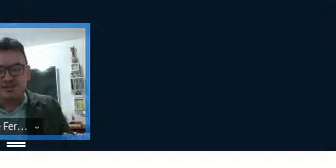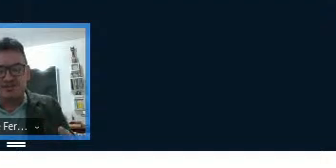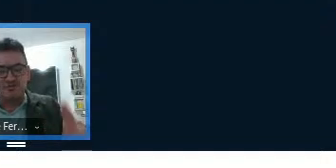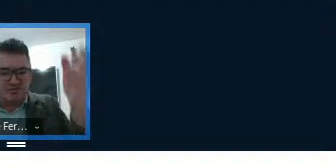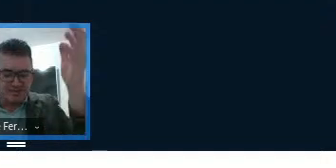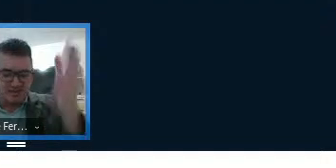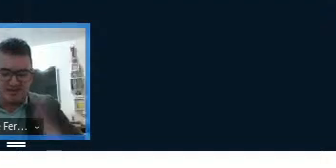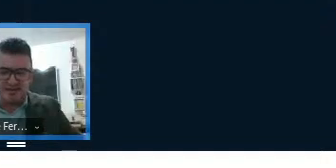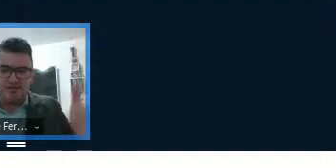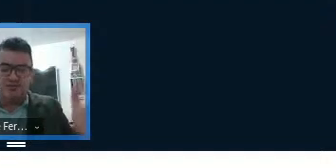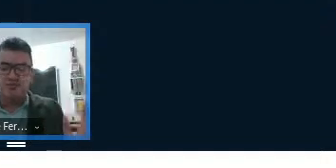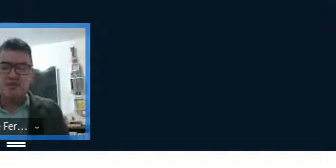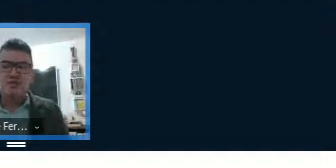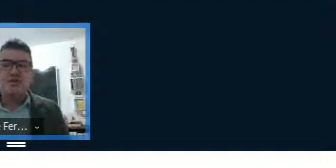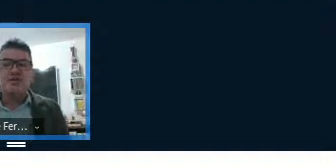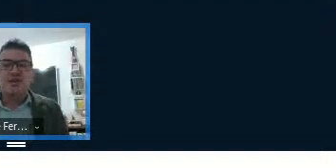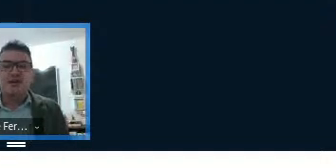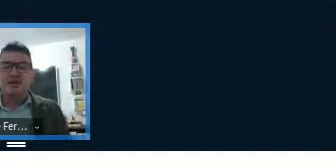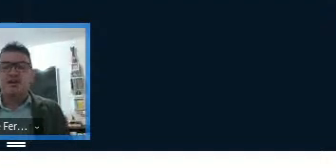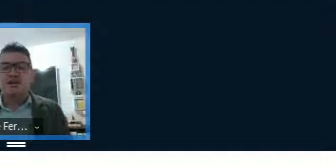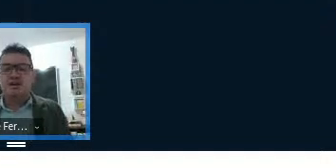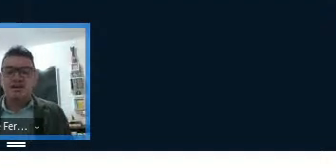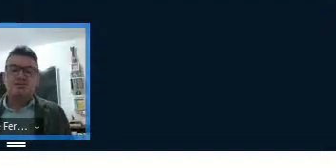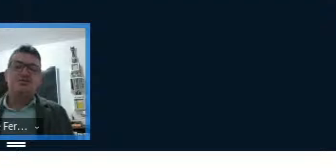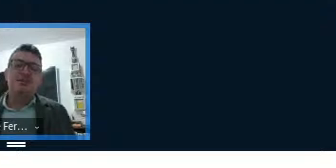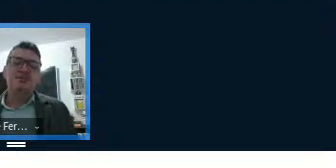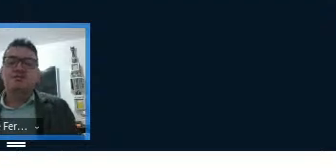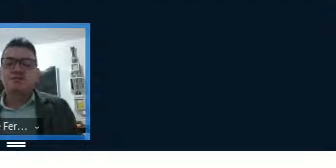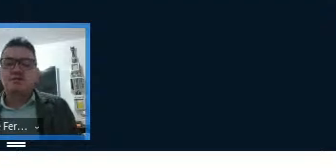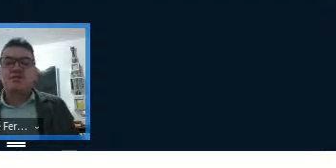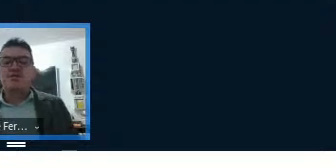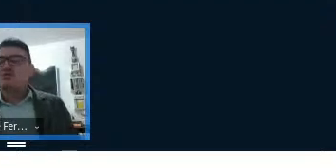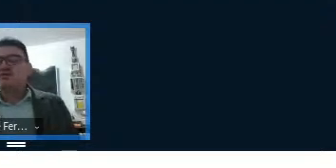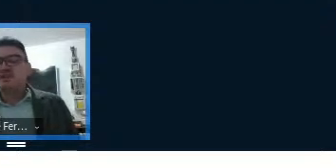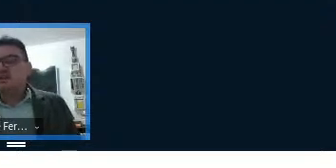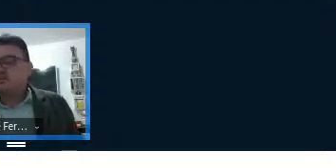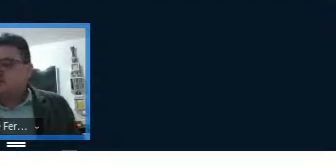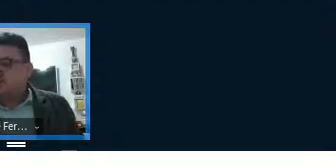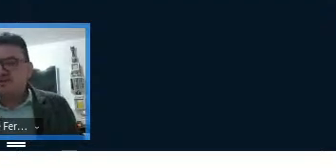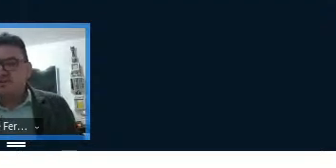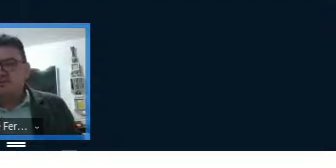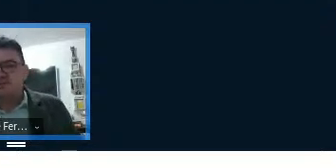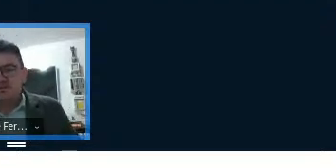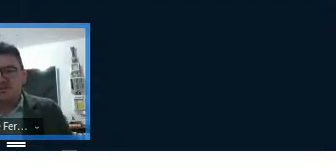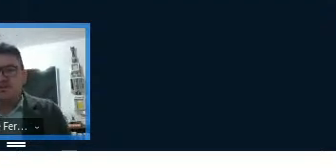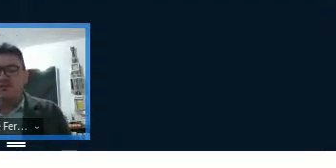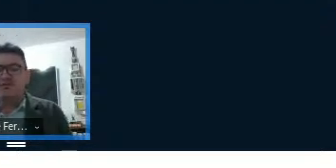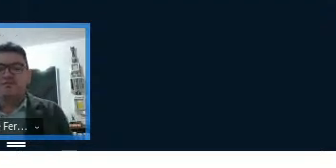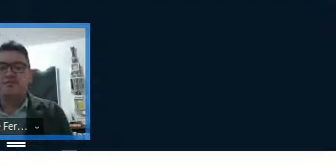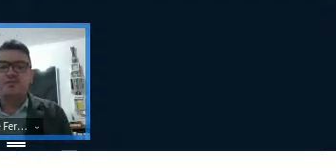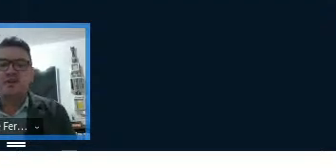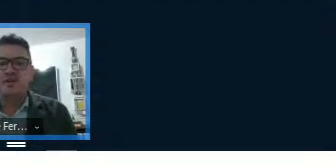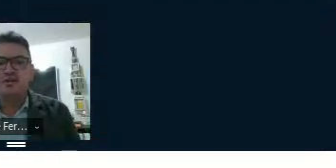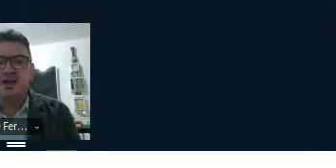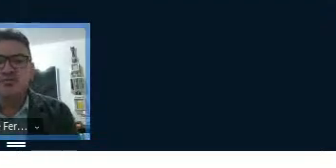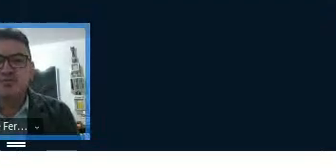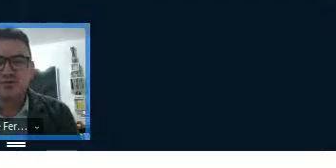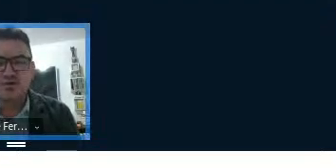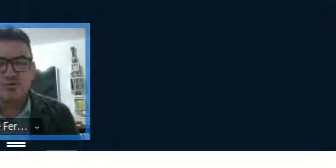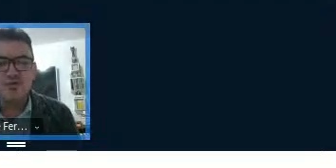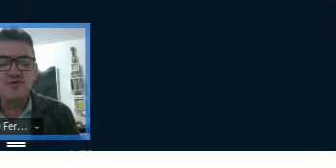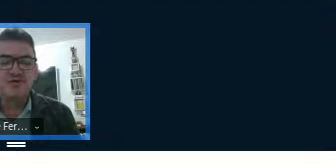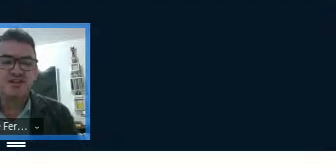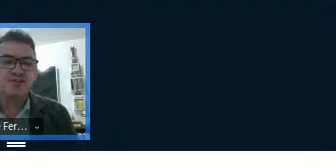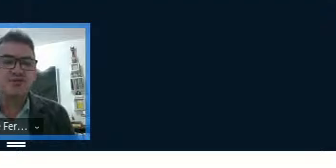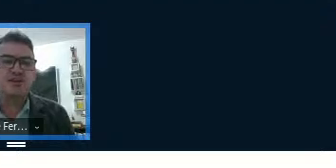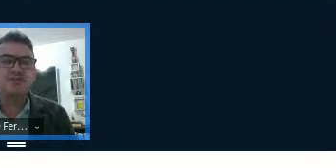profundas, numa verticalização do texto, você não consegue fazer uma tradução. É